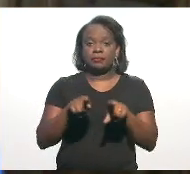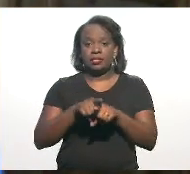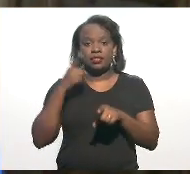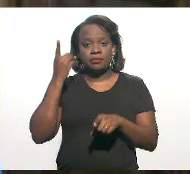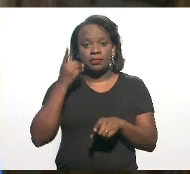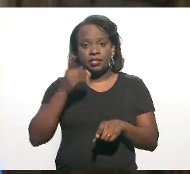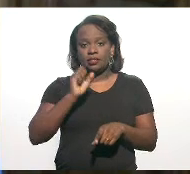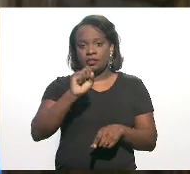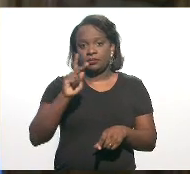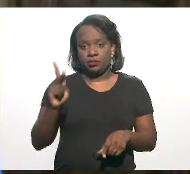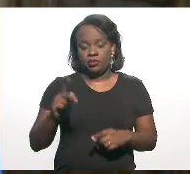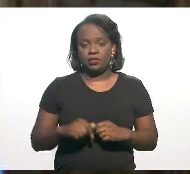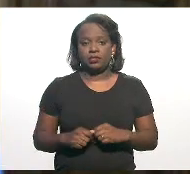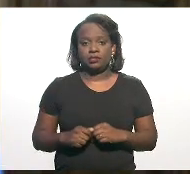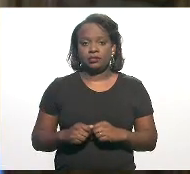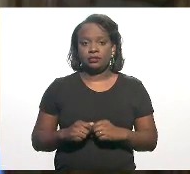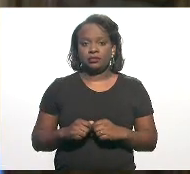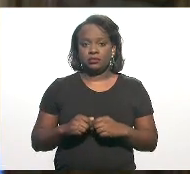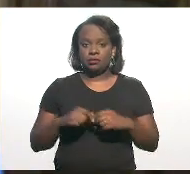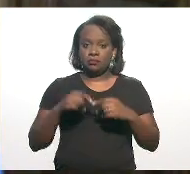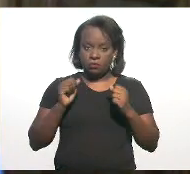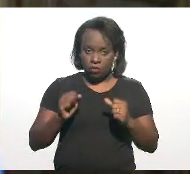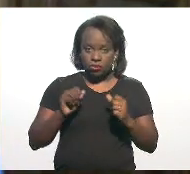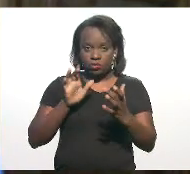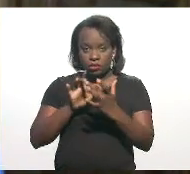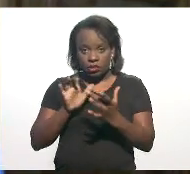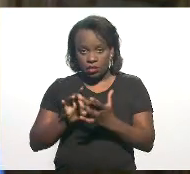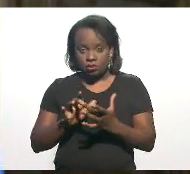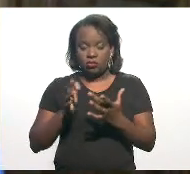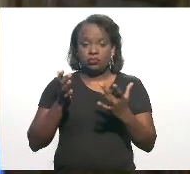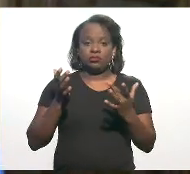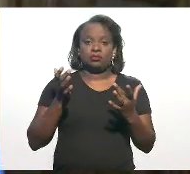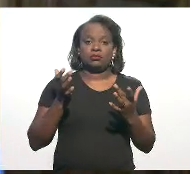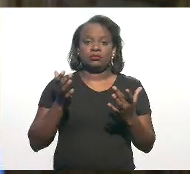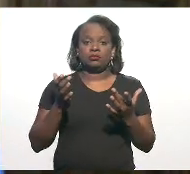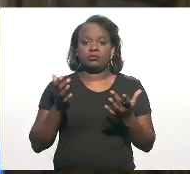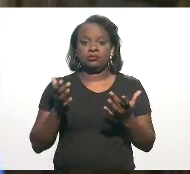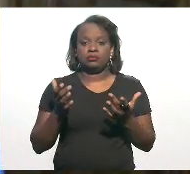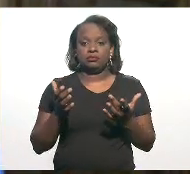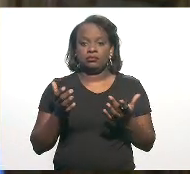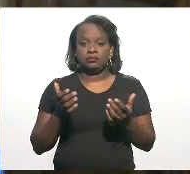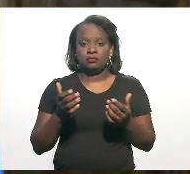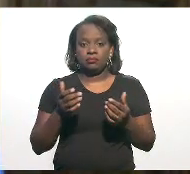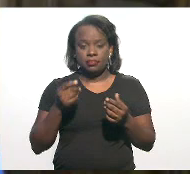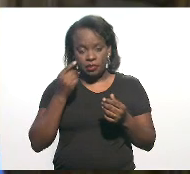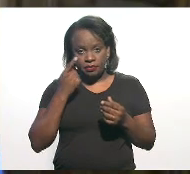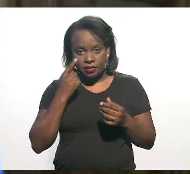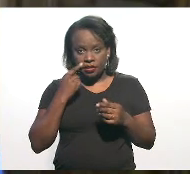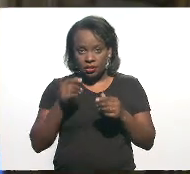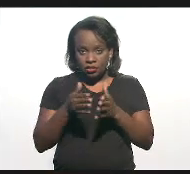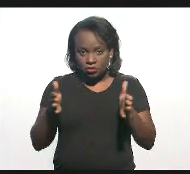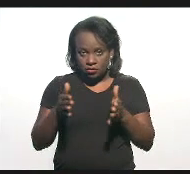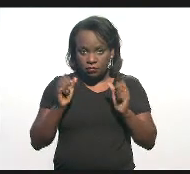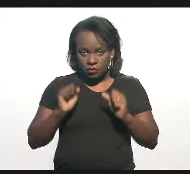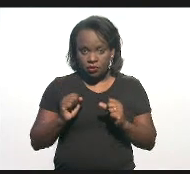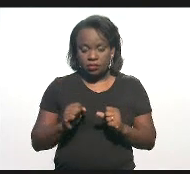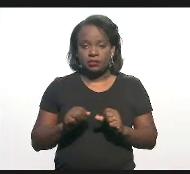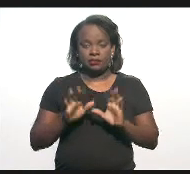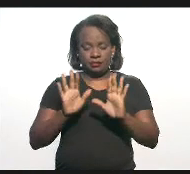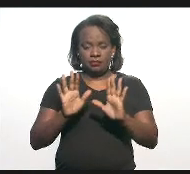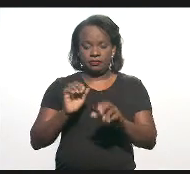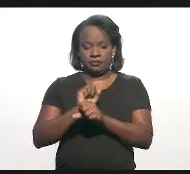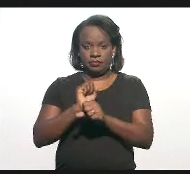deputado Kinnoploch. Posso entrar em contato para ter esse espaço? Pode. Deixa eu